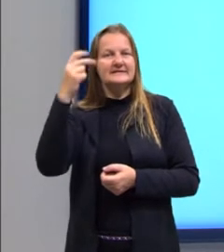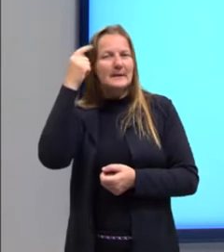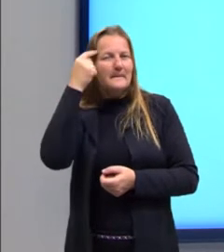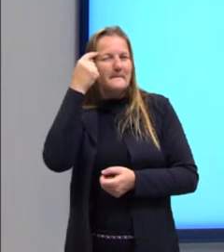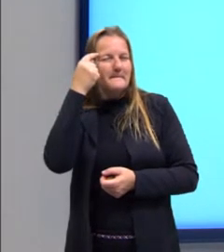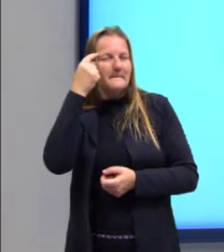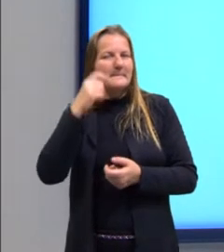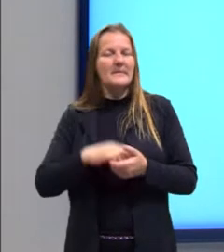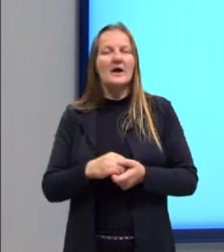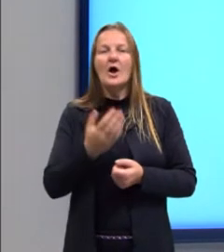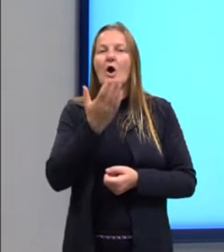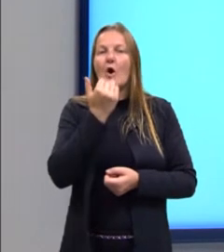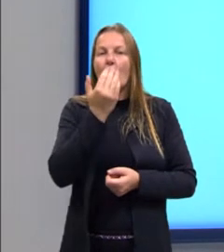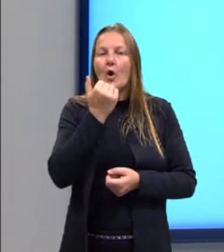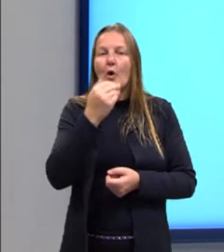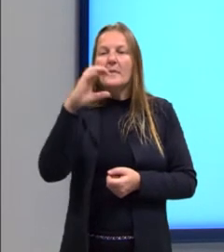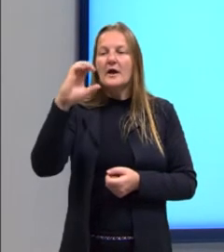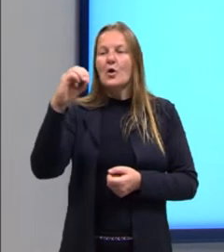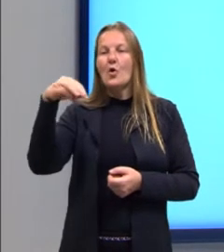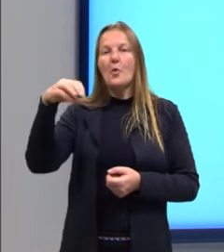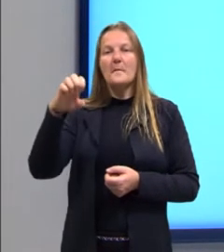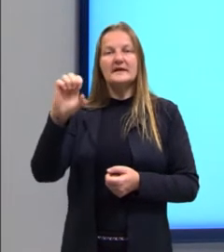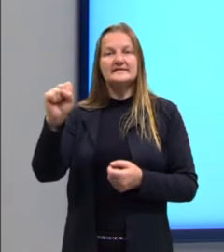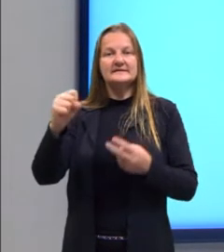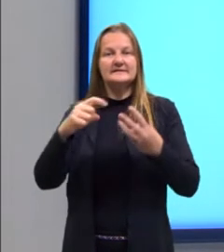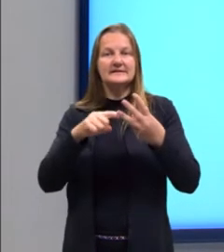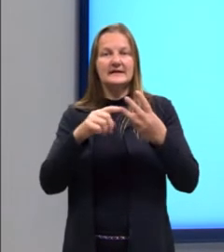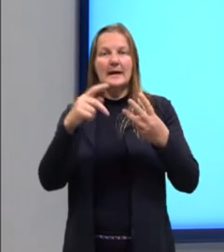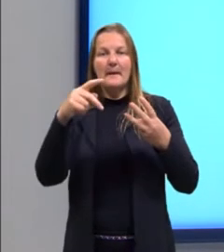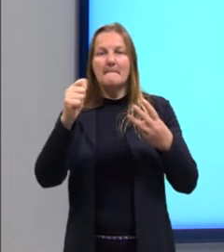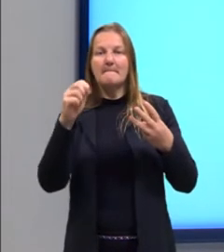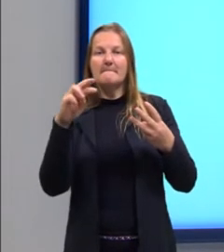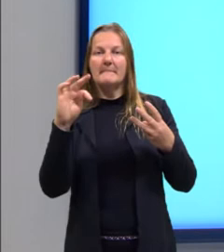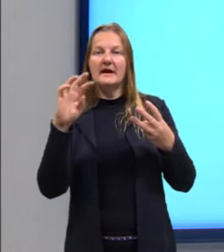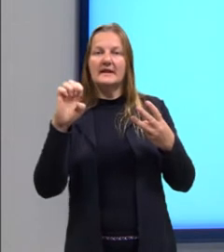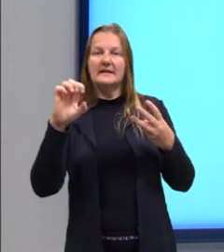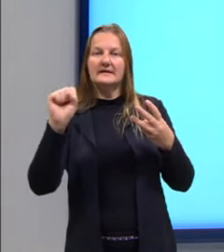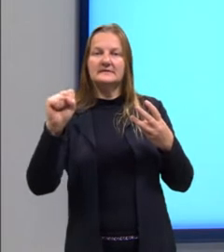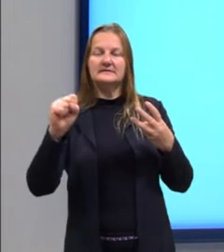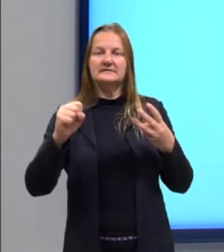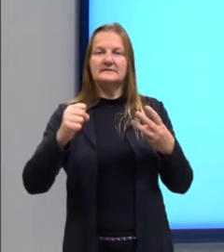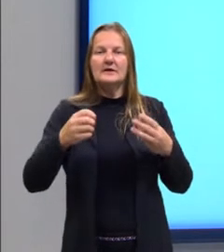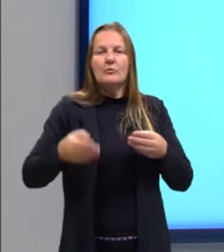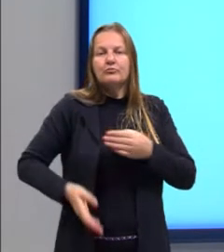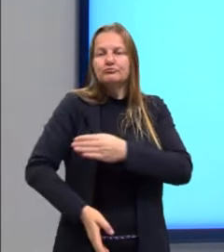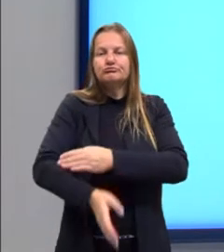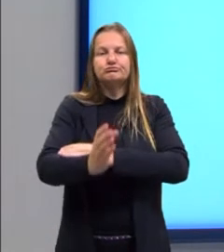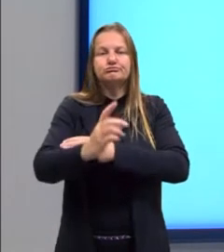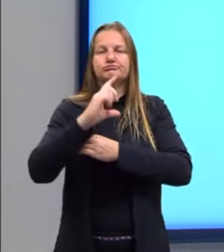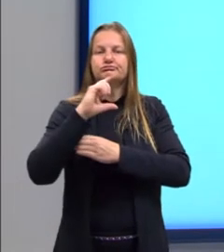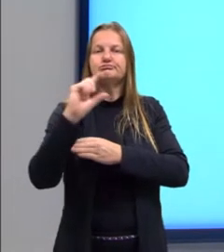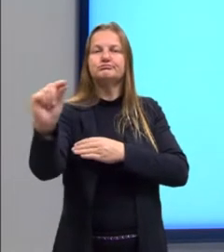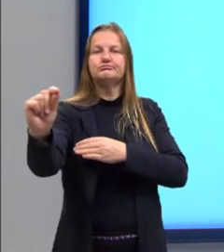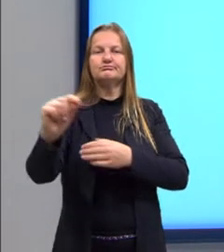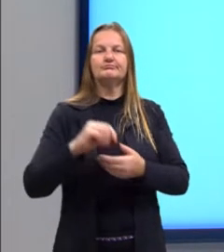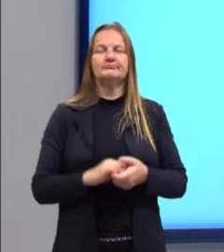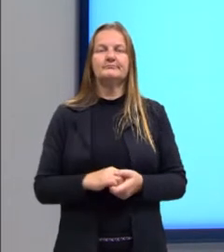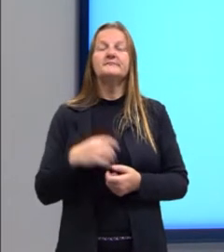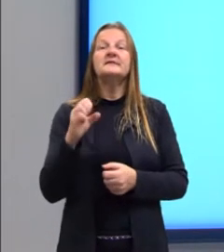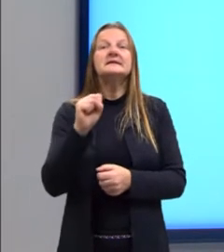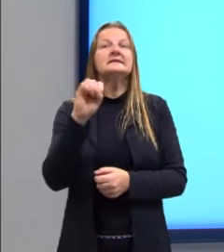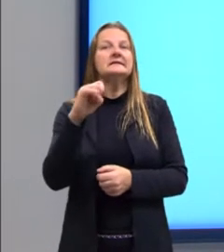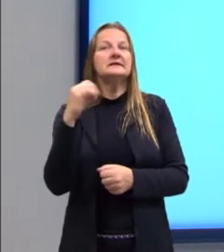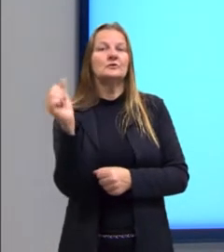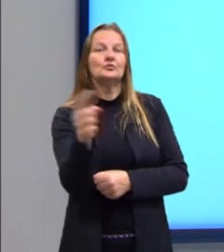tu comes, tu partes. Primeira, segunda e terceira conjugação. Quando nós vamos